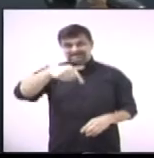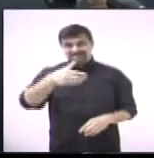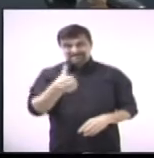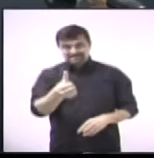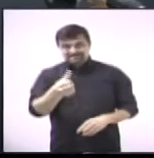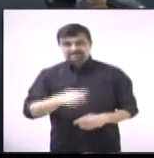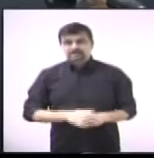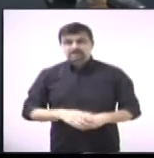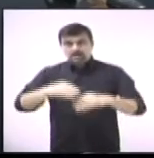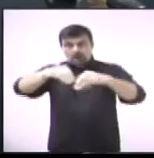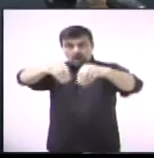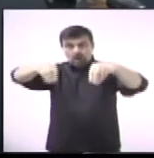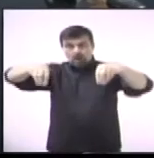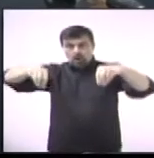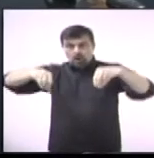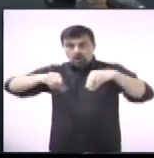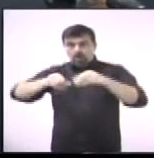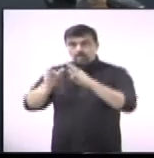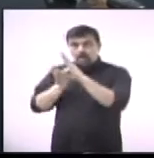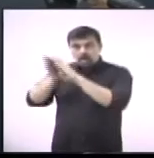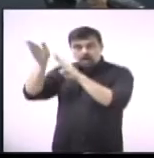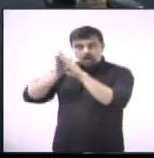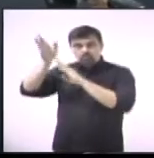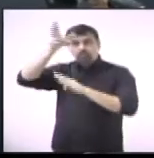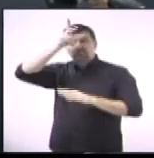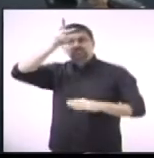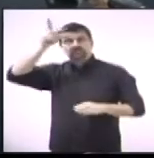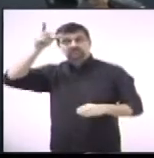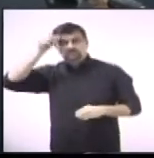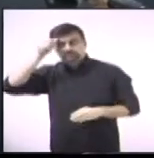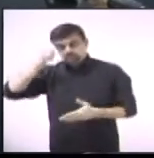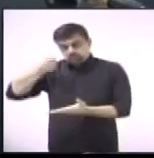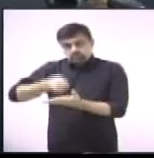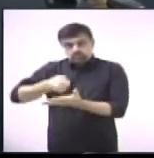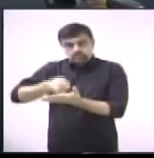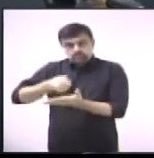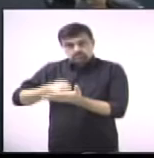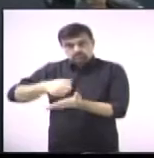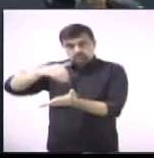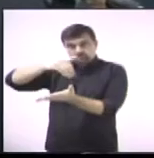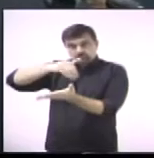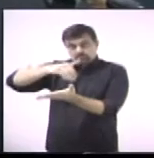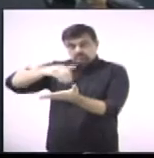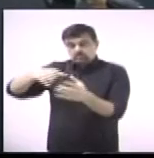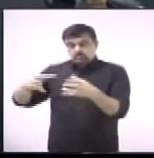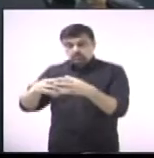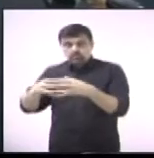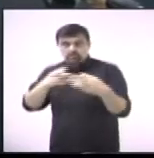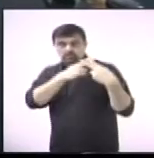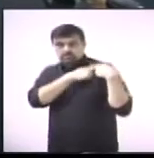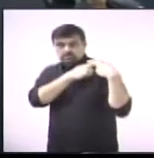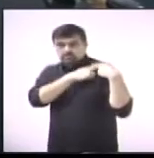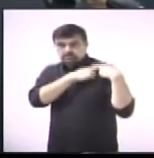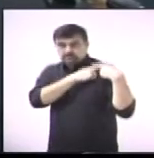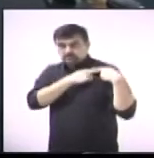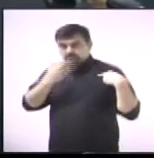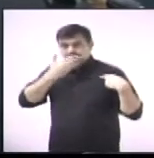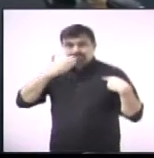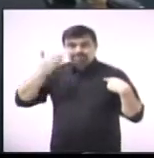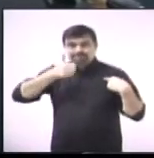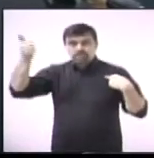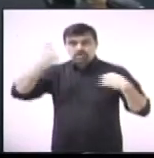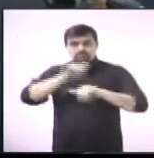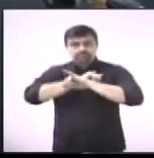vereador Danilo Barros indica ao executivo que determine ao setor competente uma melhor